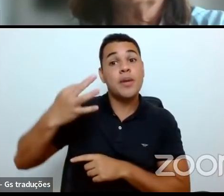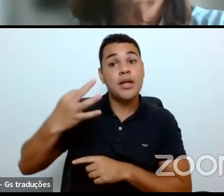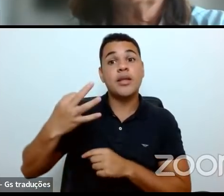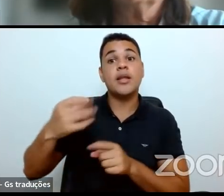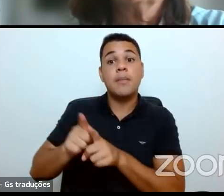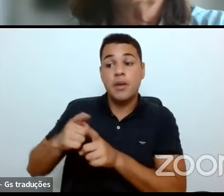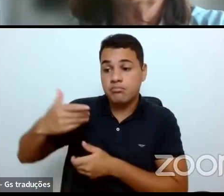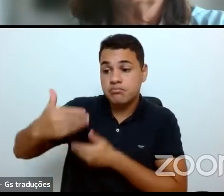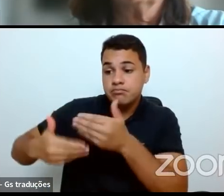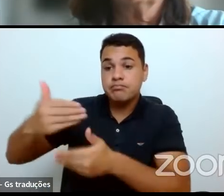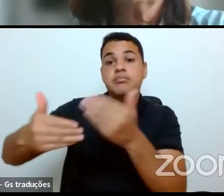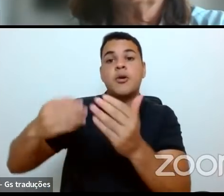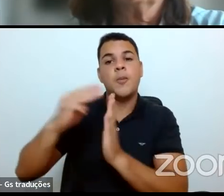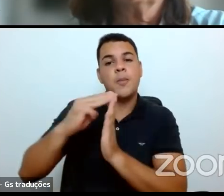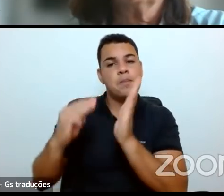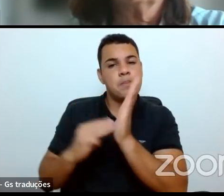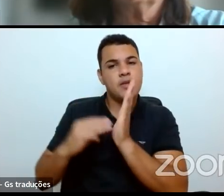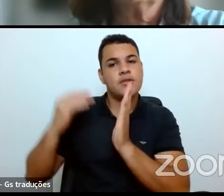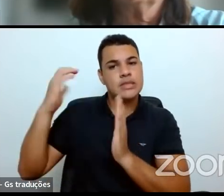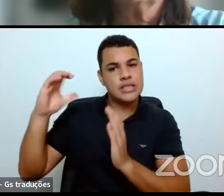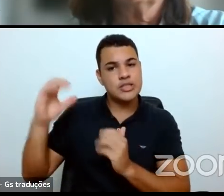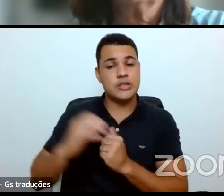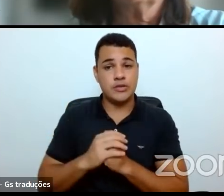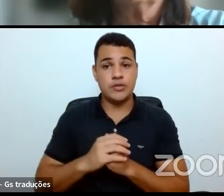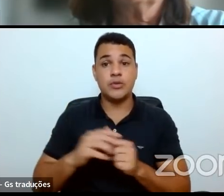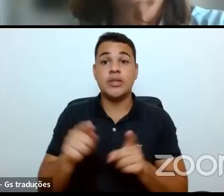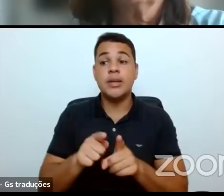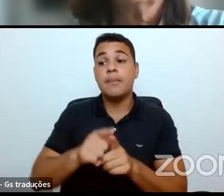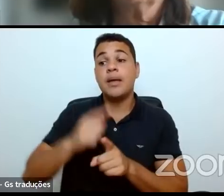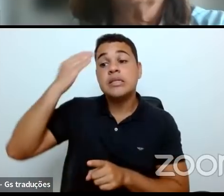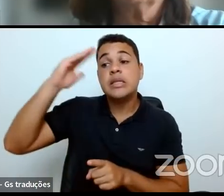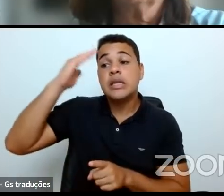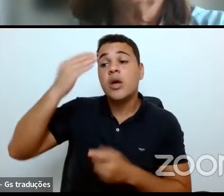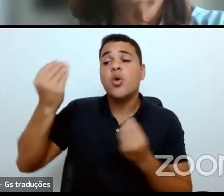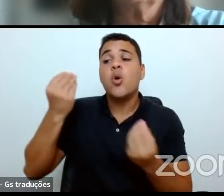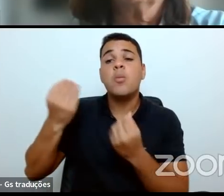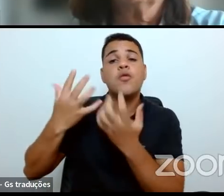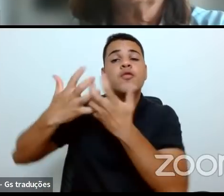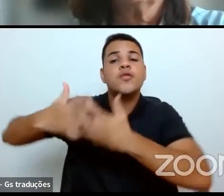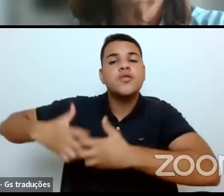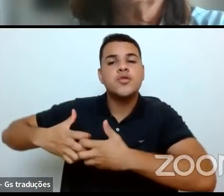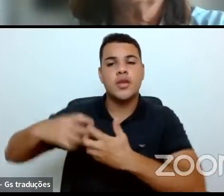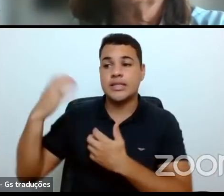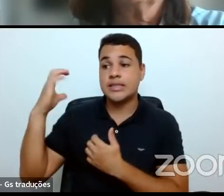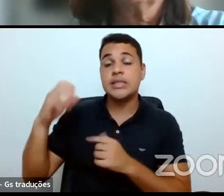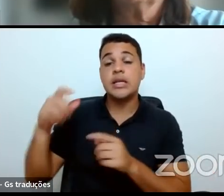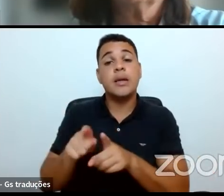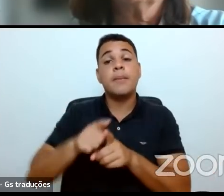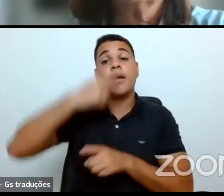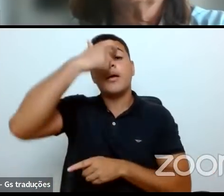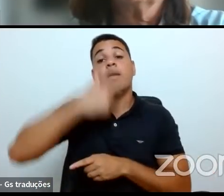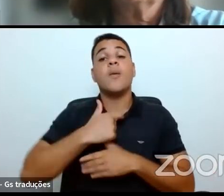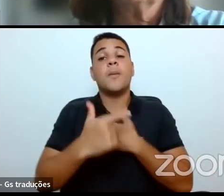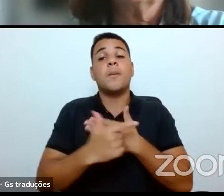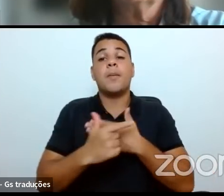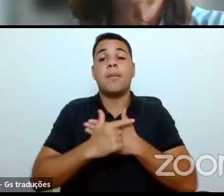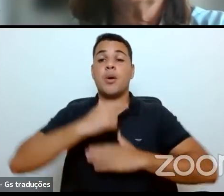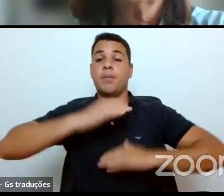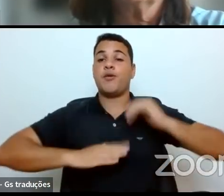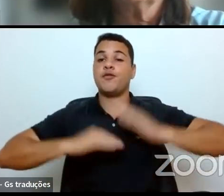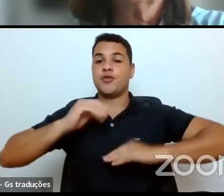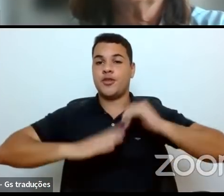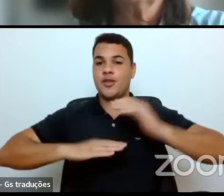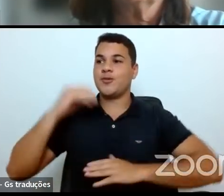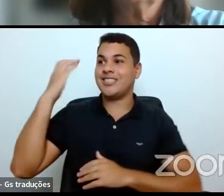crítica de compreensão da ciência, mas também do papel do cientista na sociedade brasileira. Então,